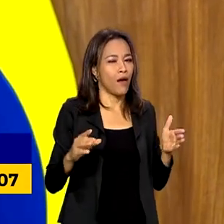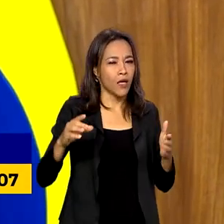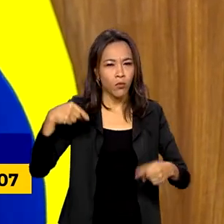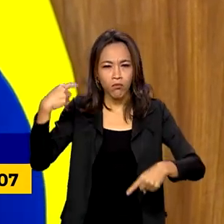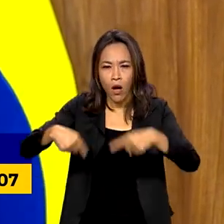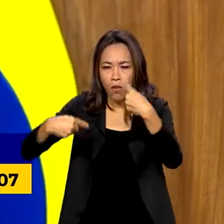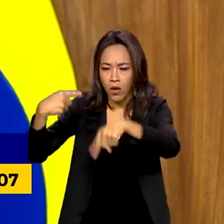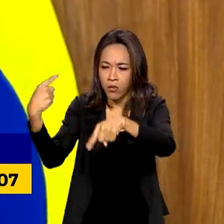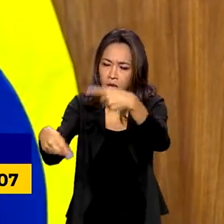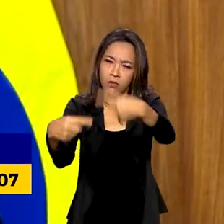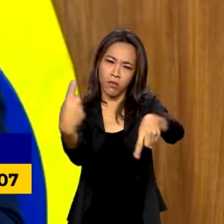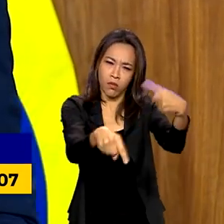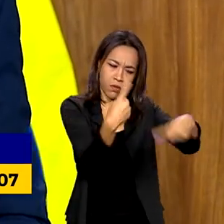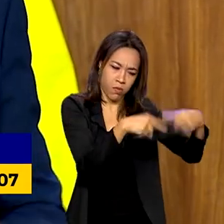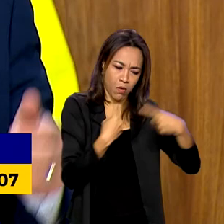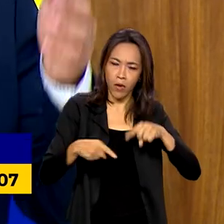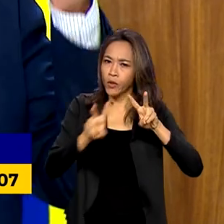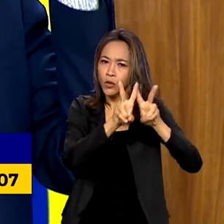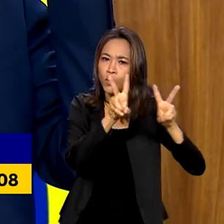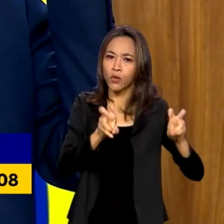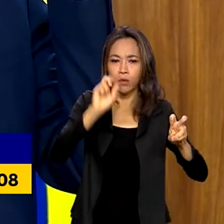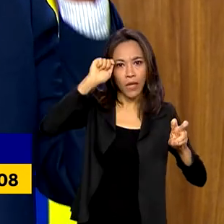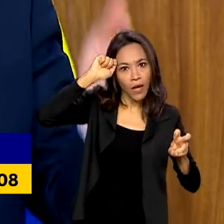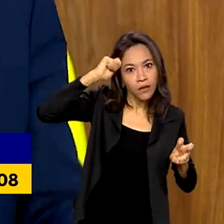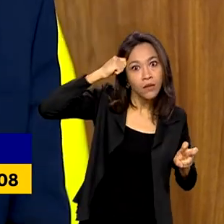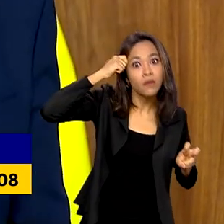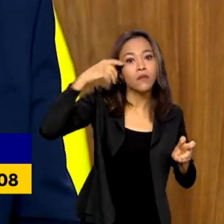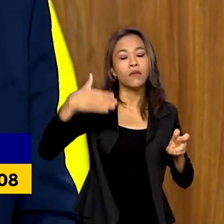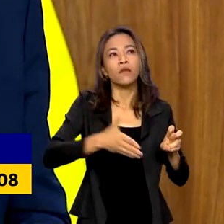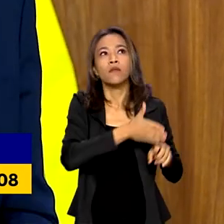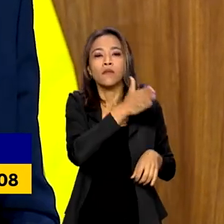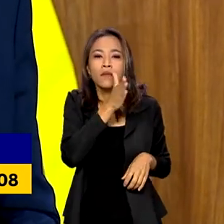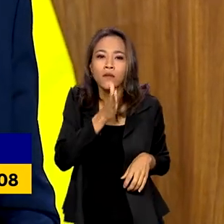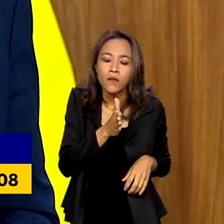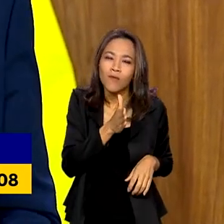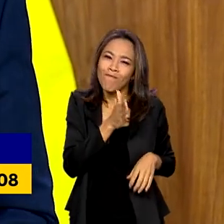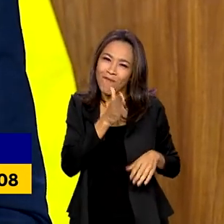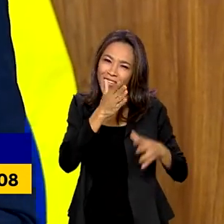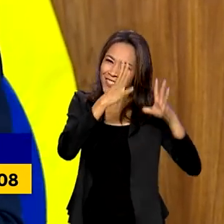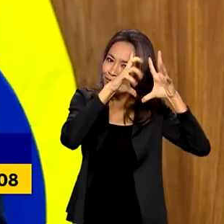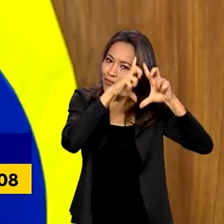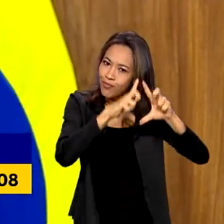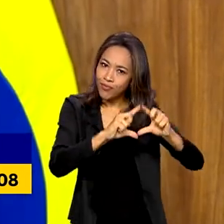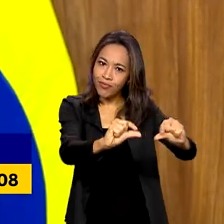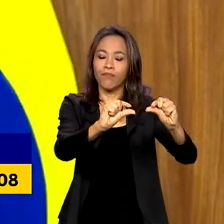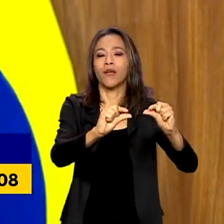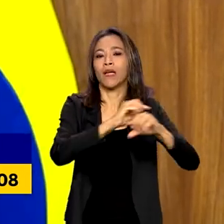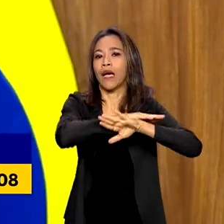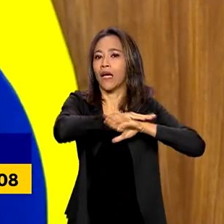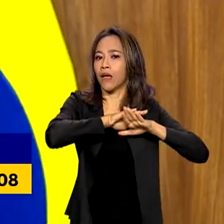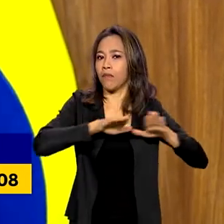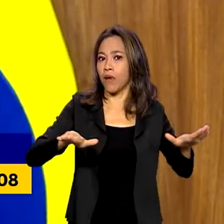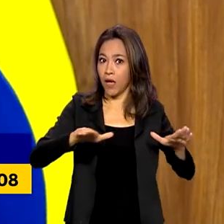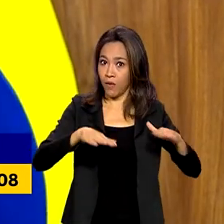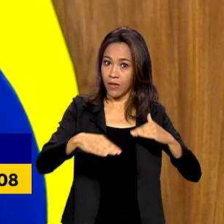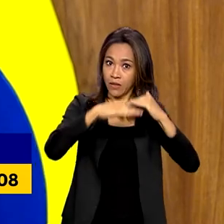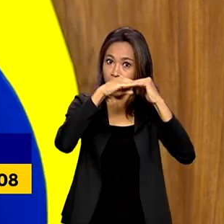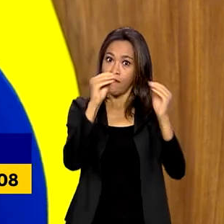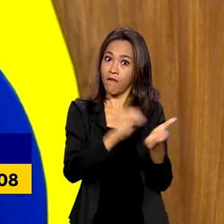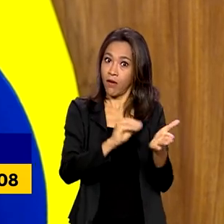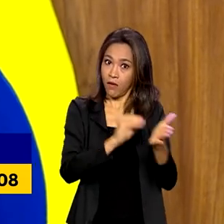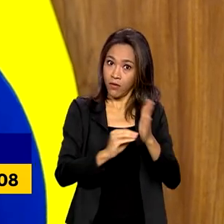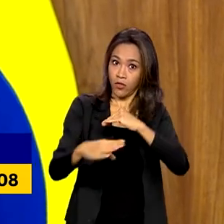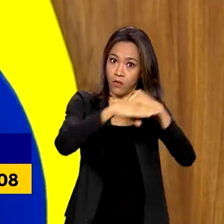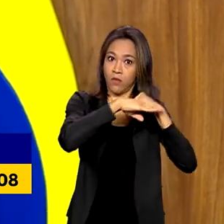sobre o racismo e a necessidade de enfrentarmos a desigualdade racial no nosso país, que esse debate